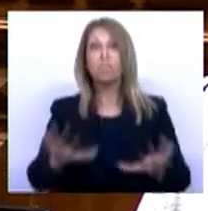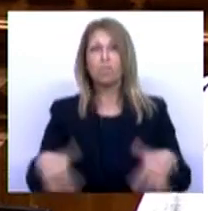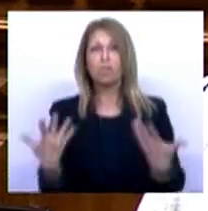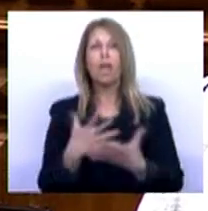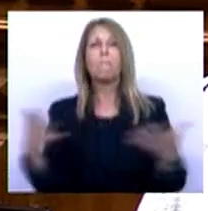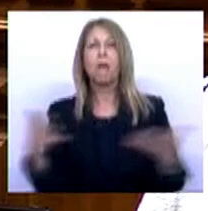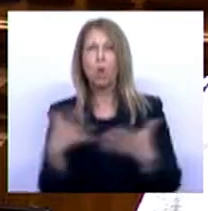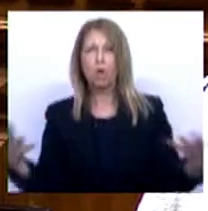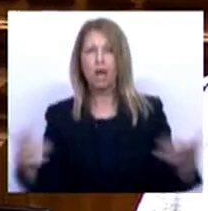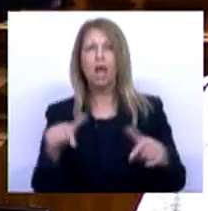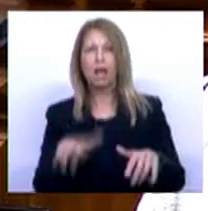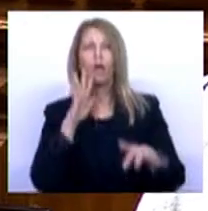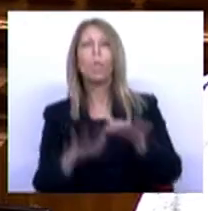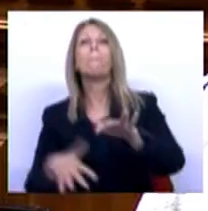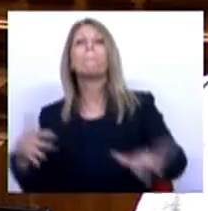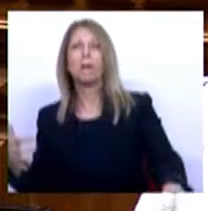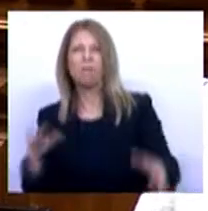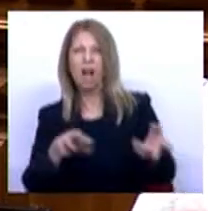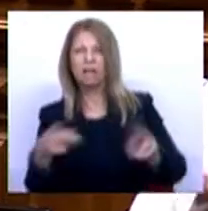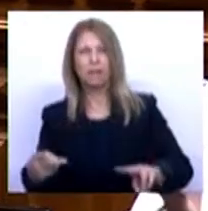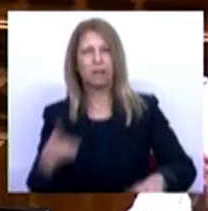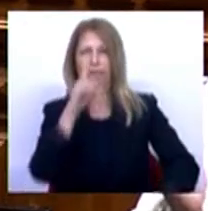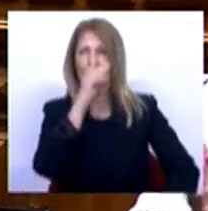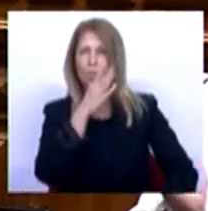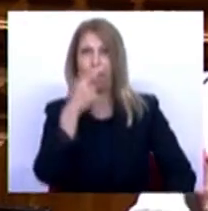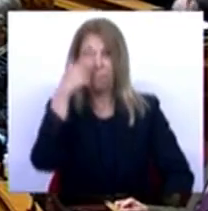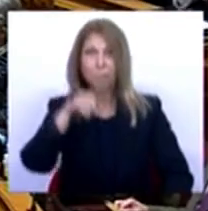alternativa e os portugueses chumbaram essa solução.